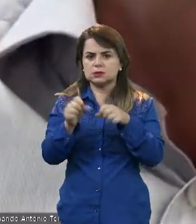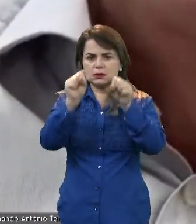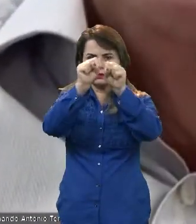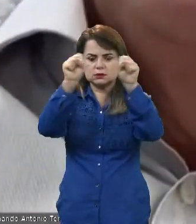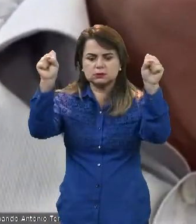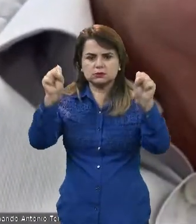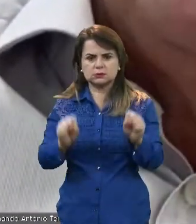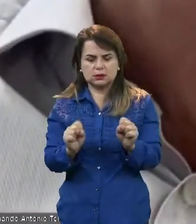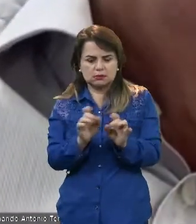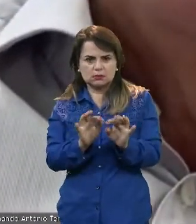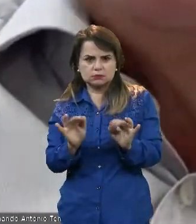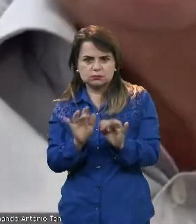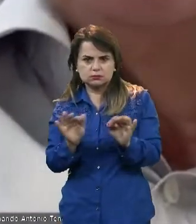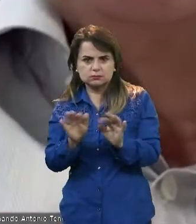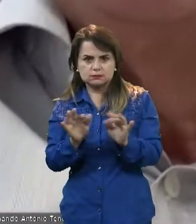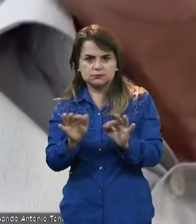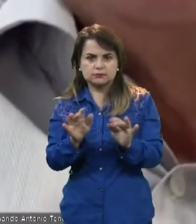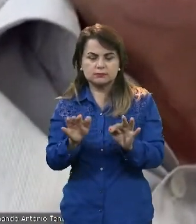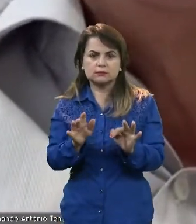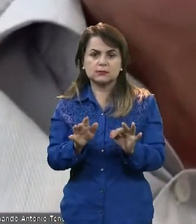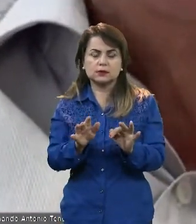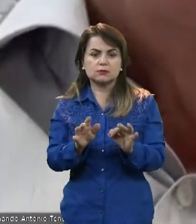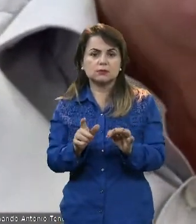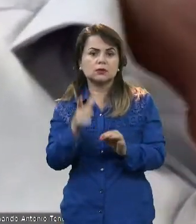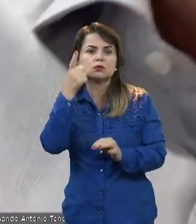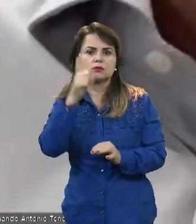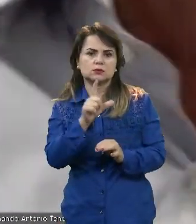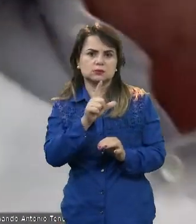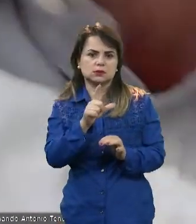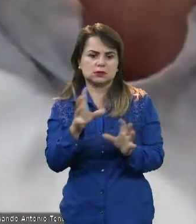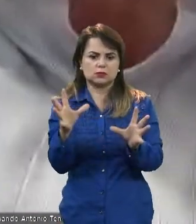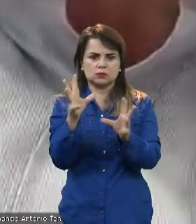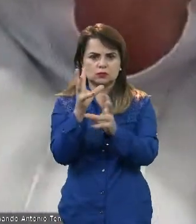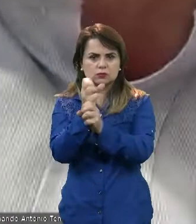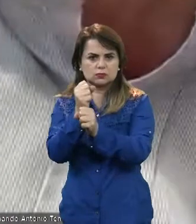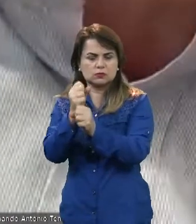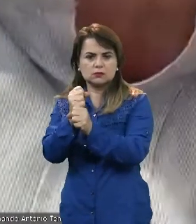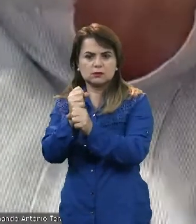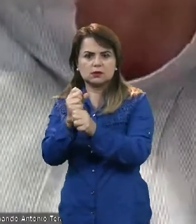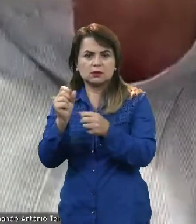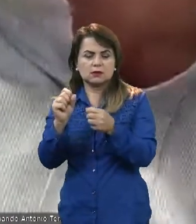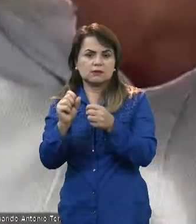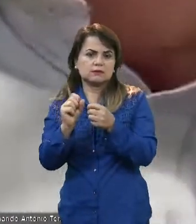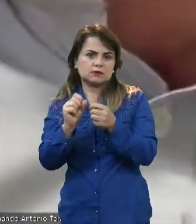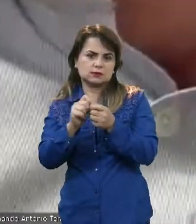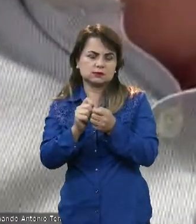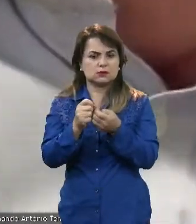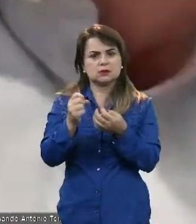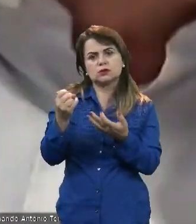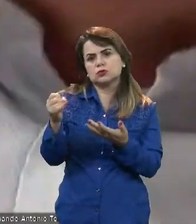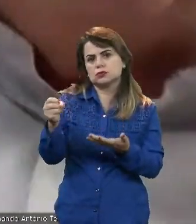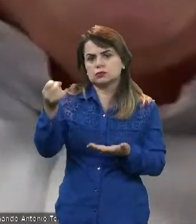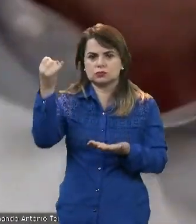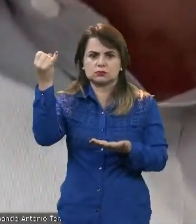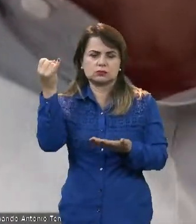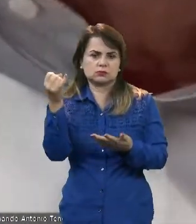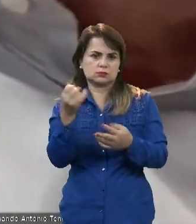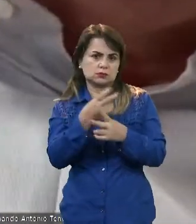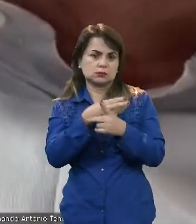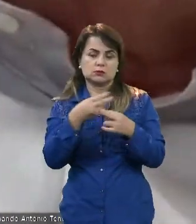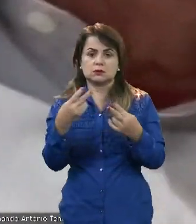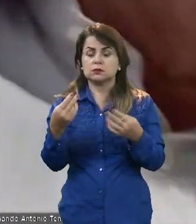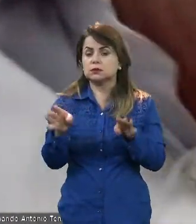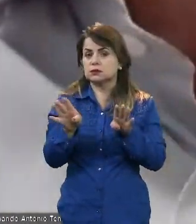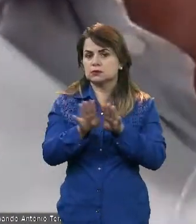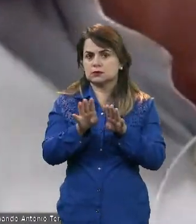para que possa realizar as operações com seus devidos acréscimos. A operação de